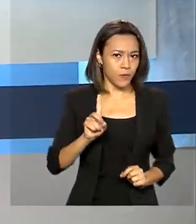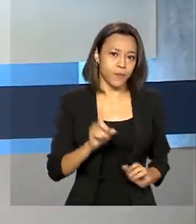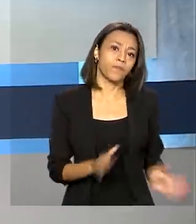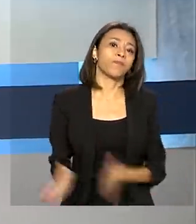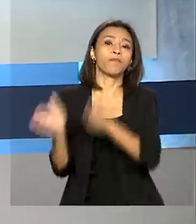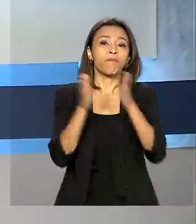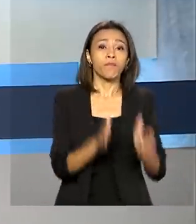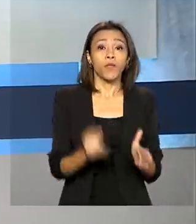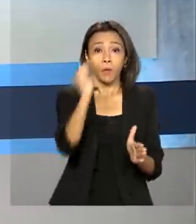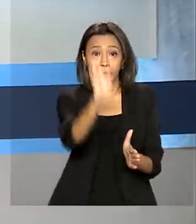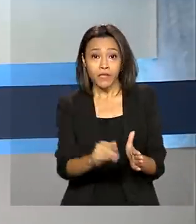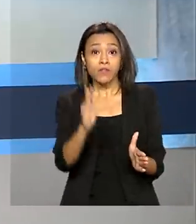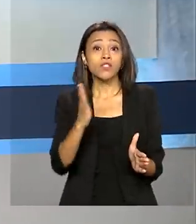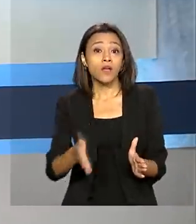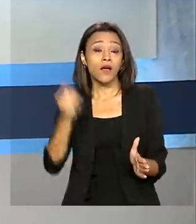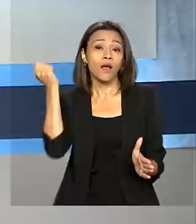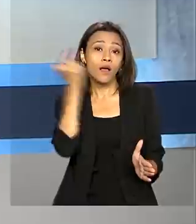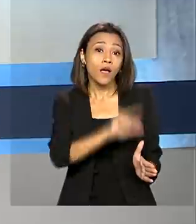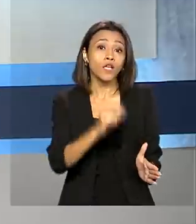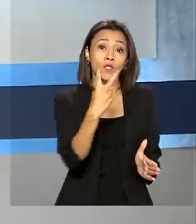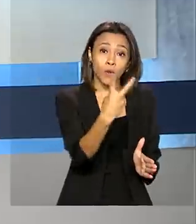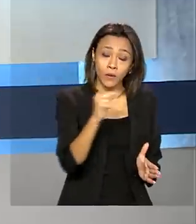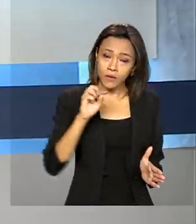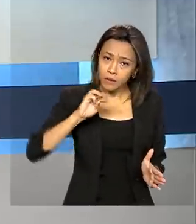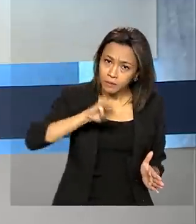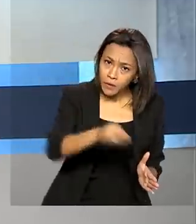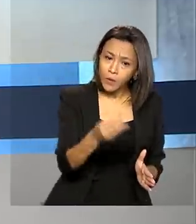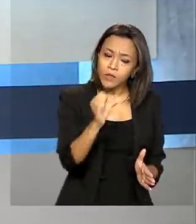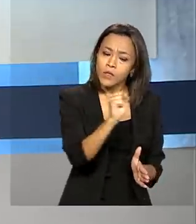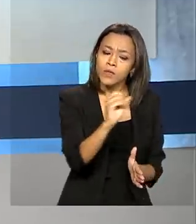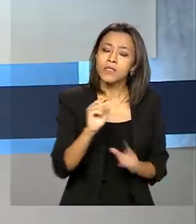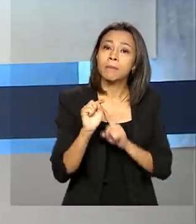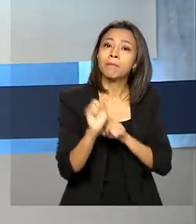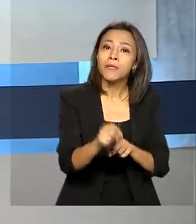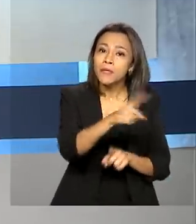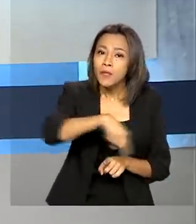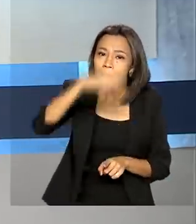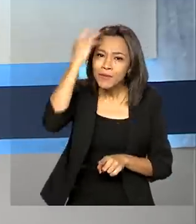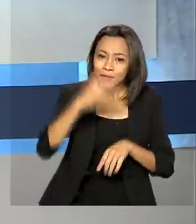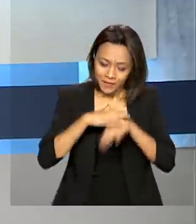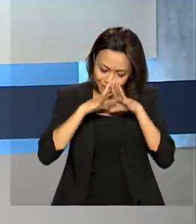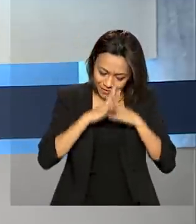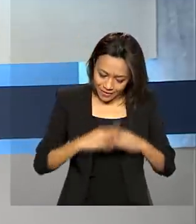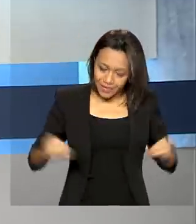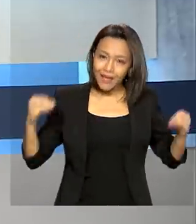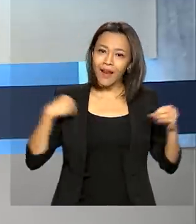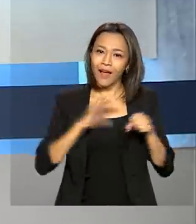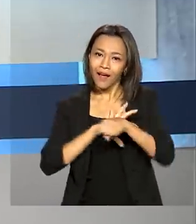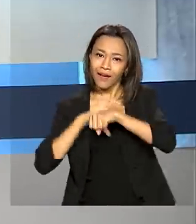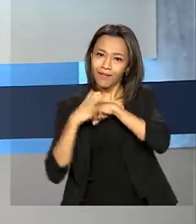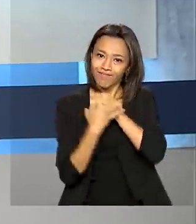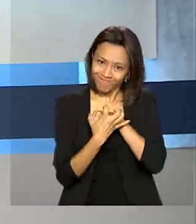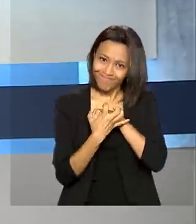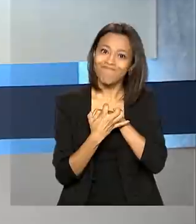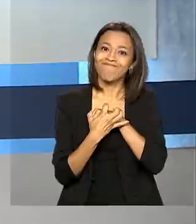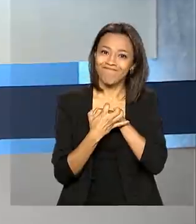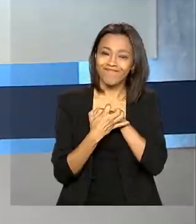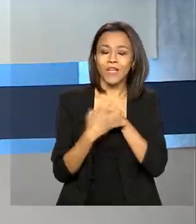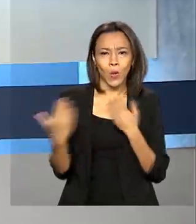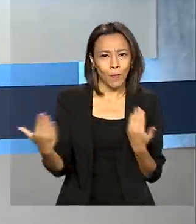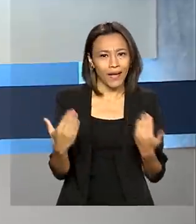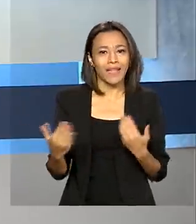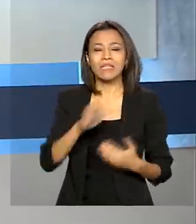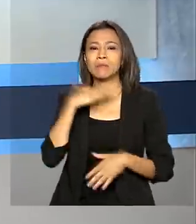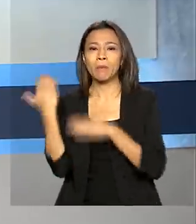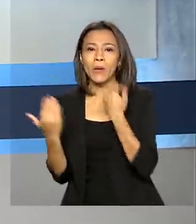Brasil já alcançou mais de 2,8 milhões de pessoas recuperadas da Covid-19. Em relação aos óbitos,